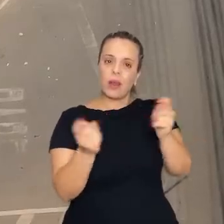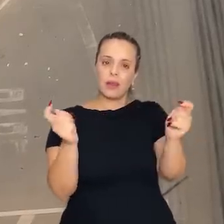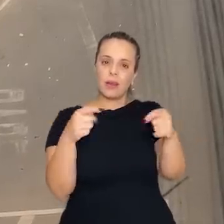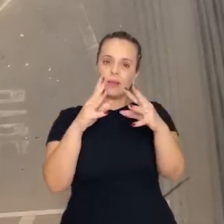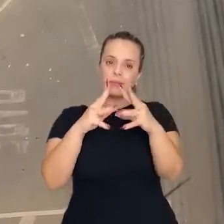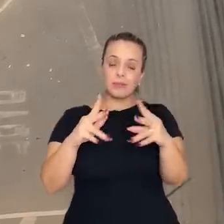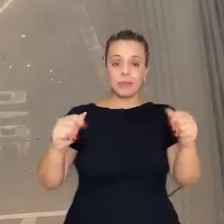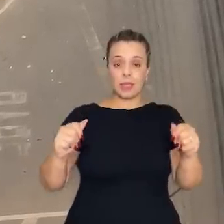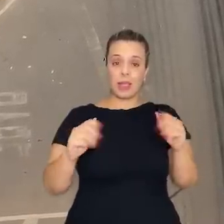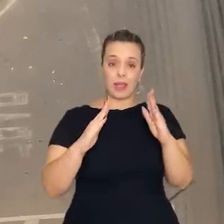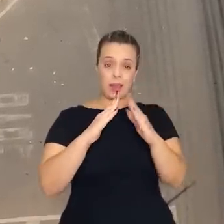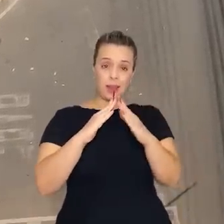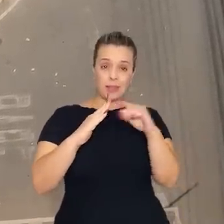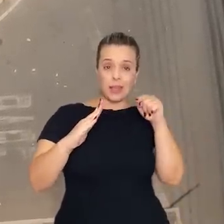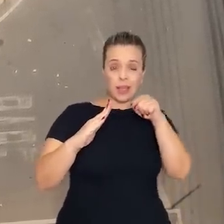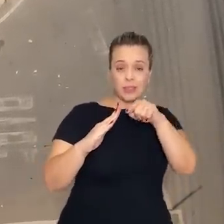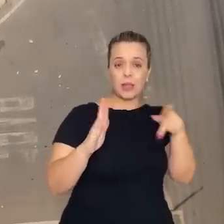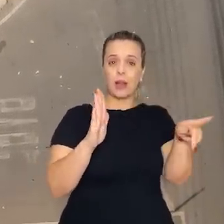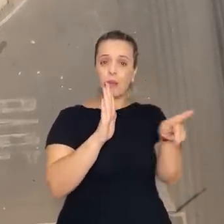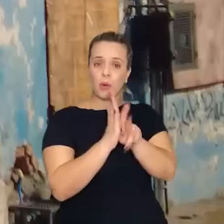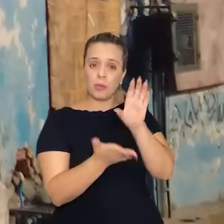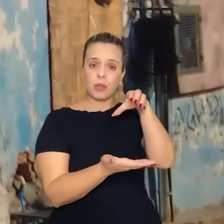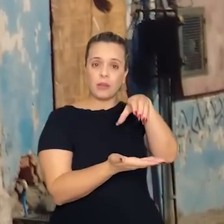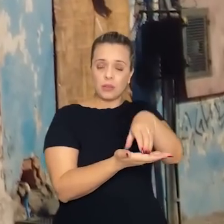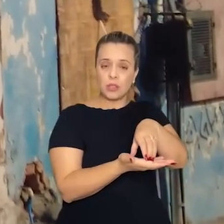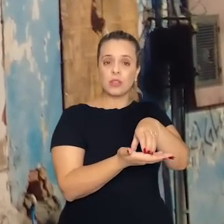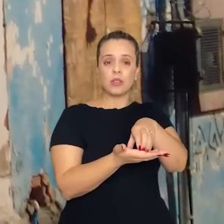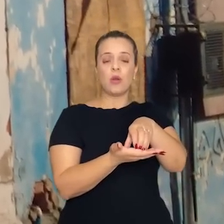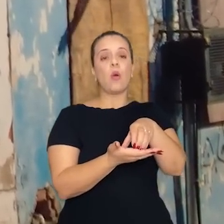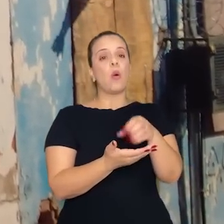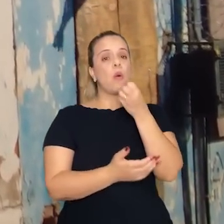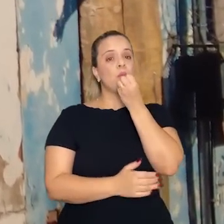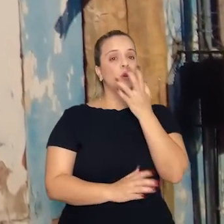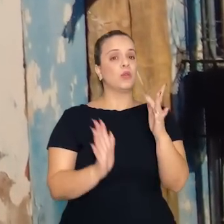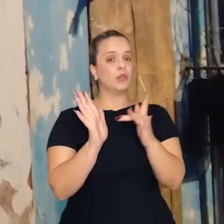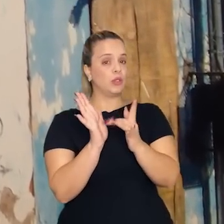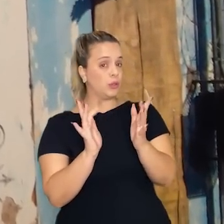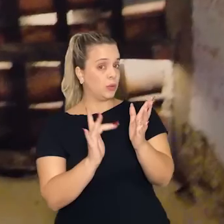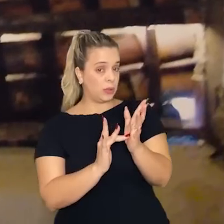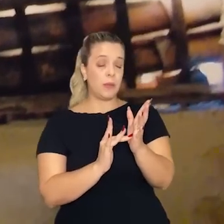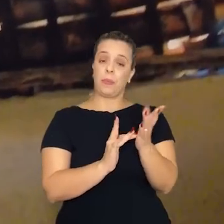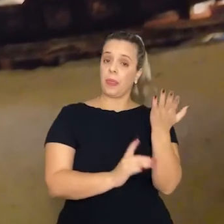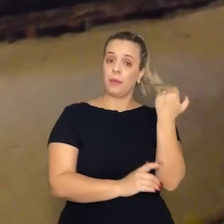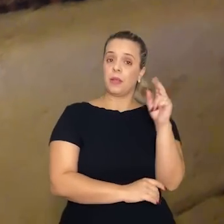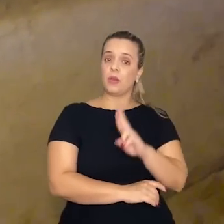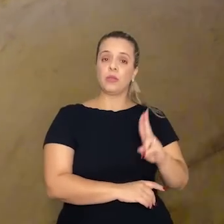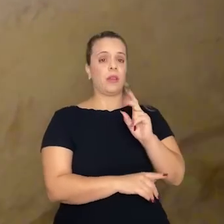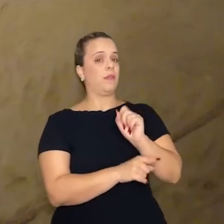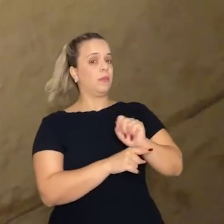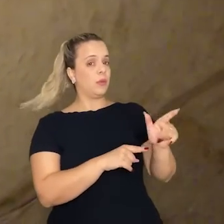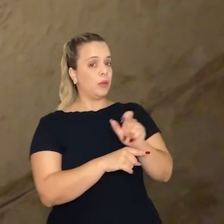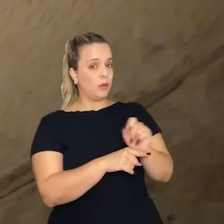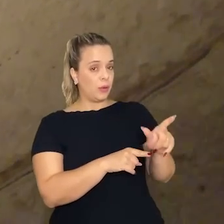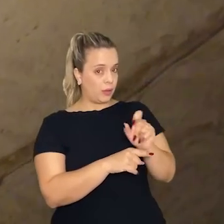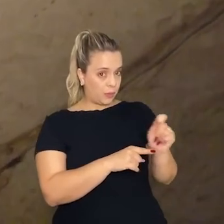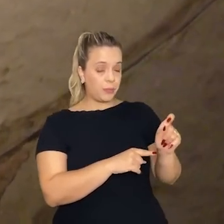Essa casa é de propriedade da Fundação Abrigo Bom Jesus. Ela era utilizada como fonte de